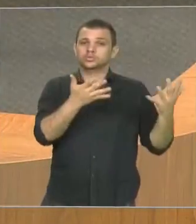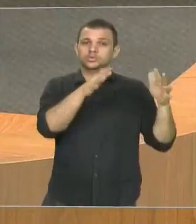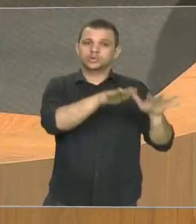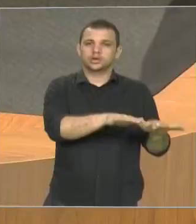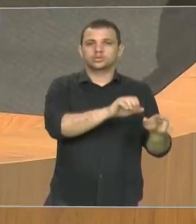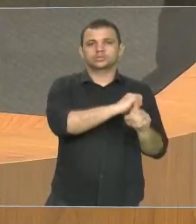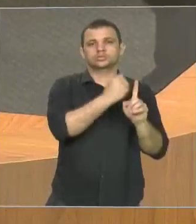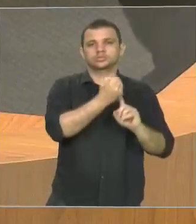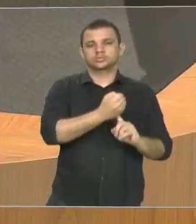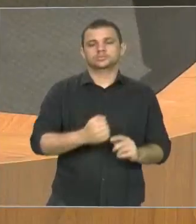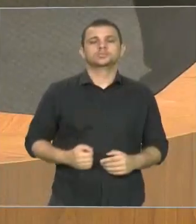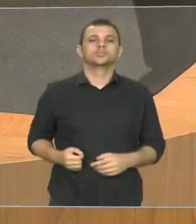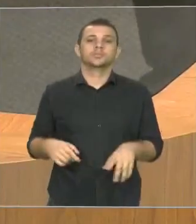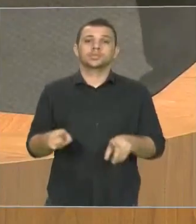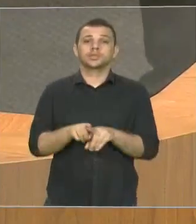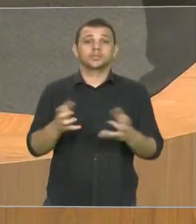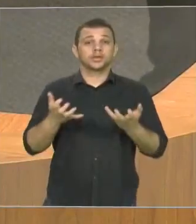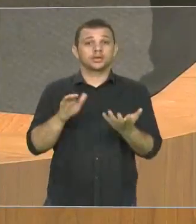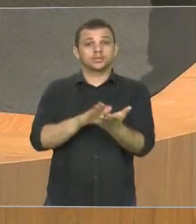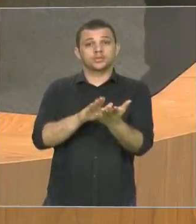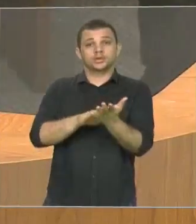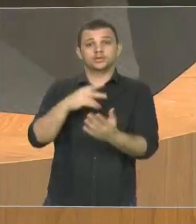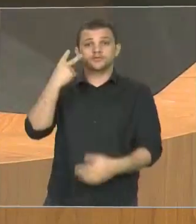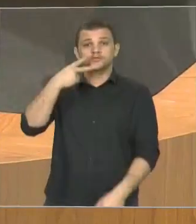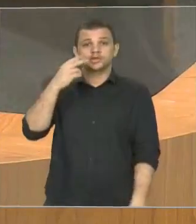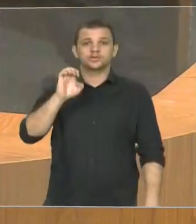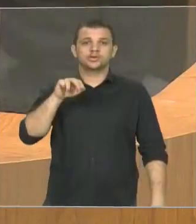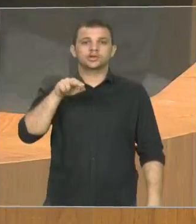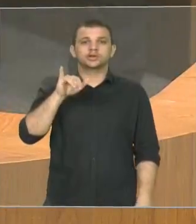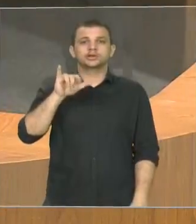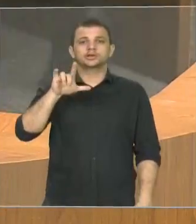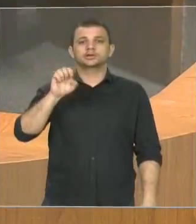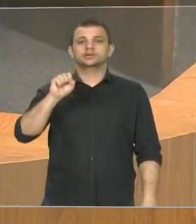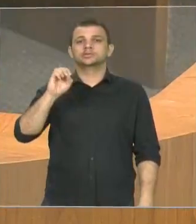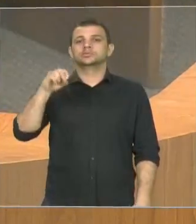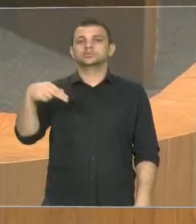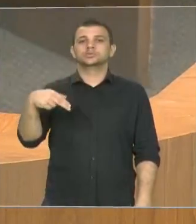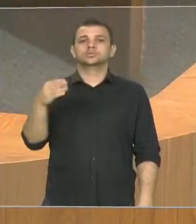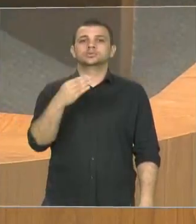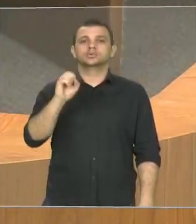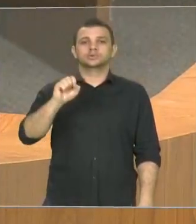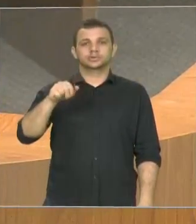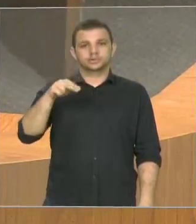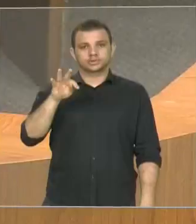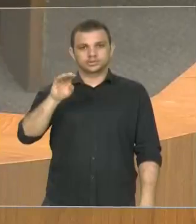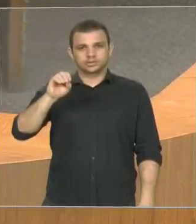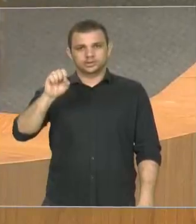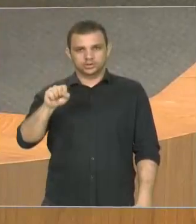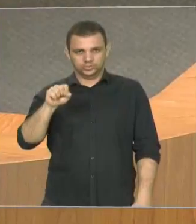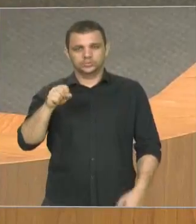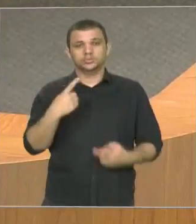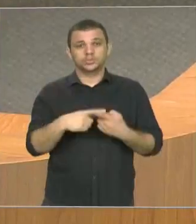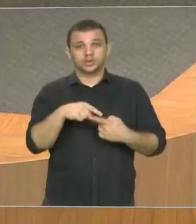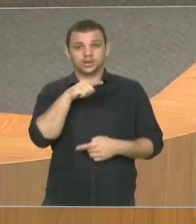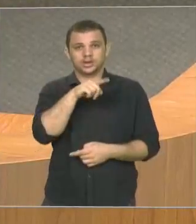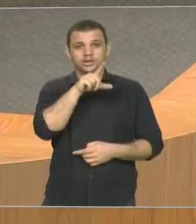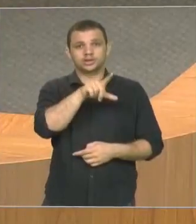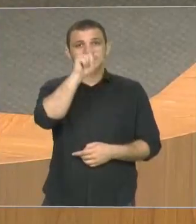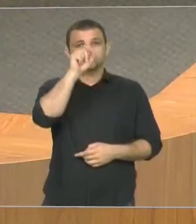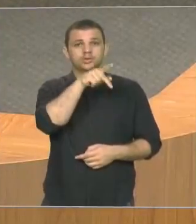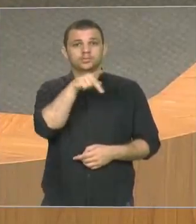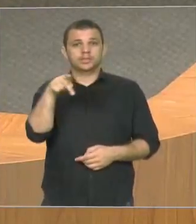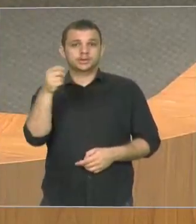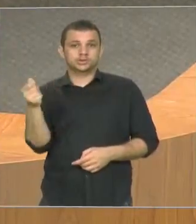vereador Enilson Santos, eleito o novo presidente da ISAPAI no estado Maranhão. Desejo